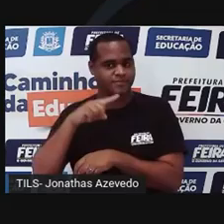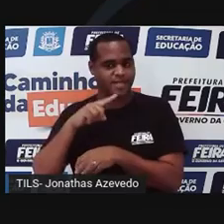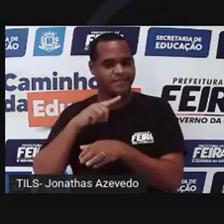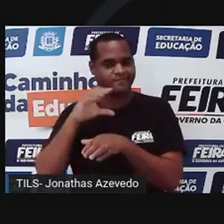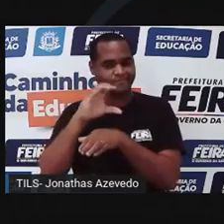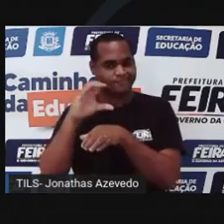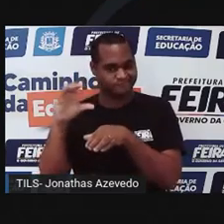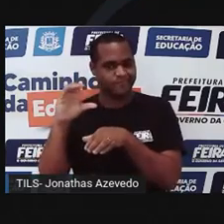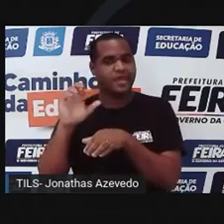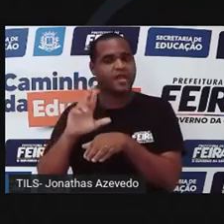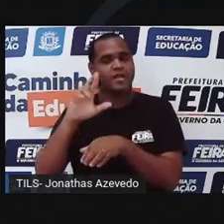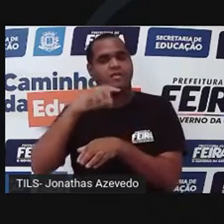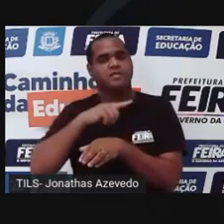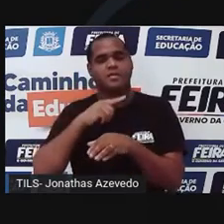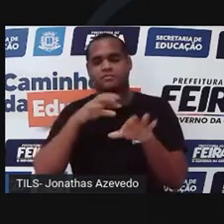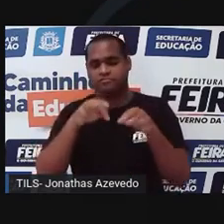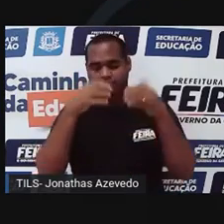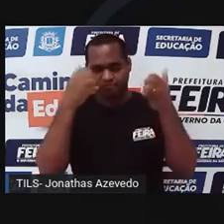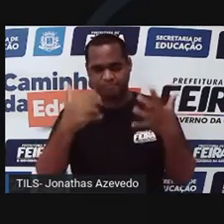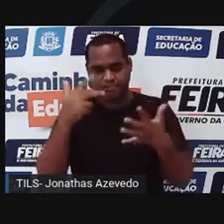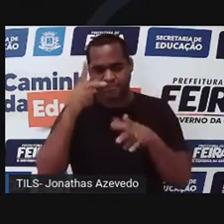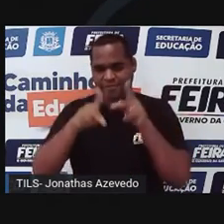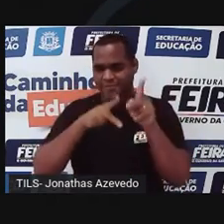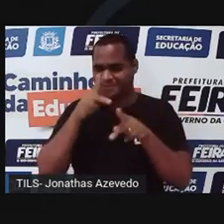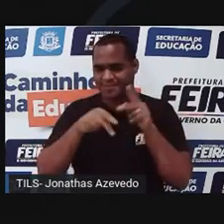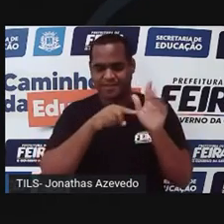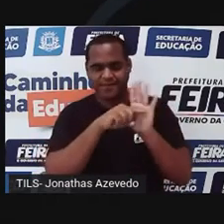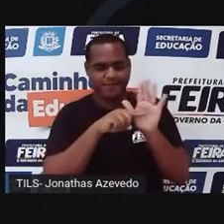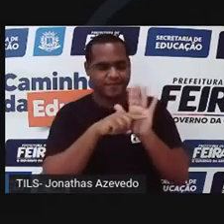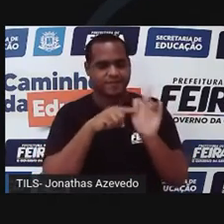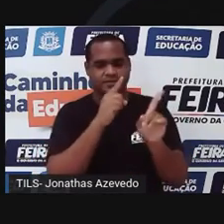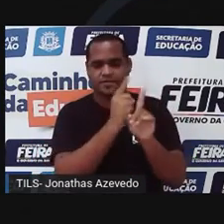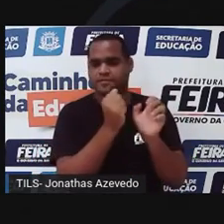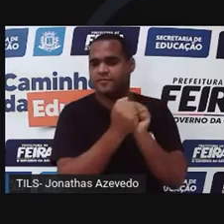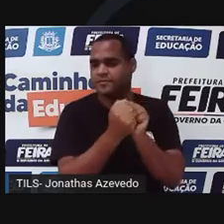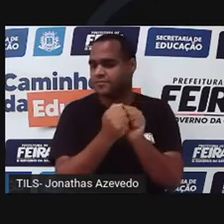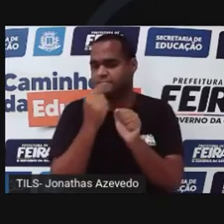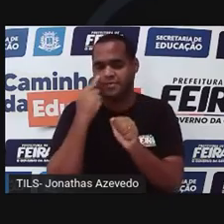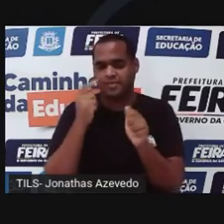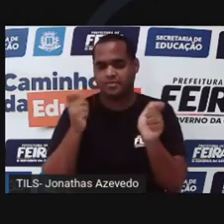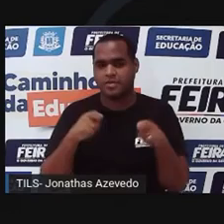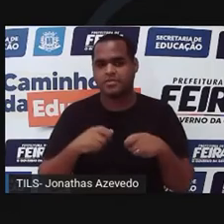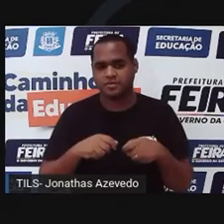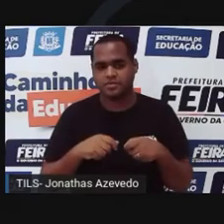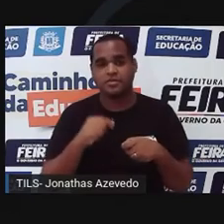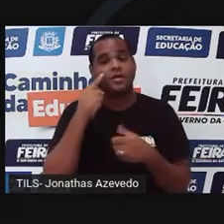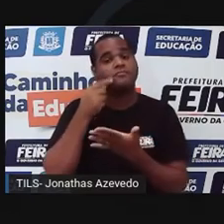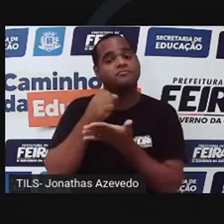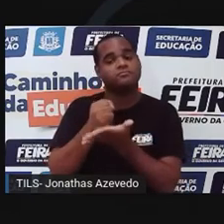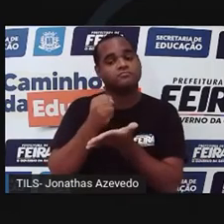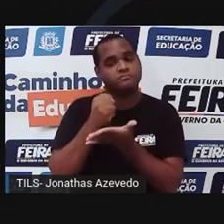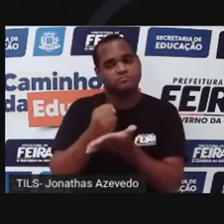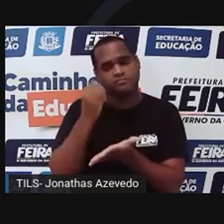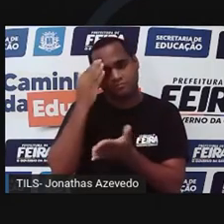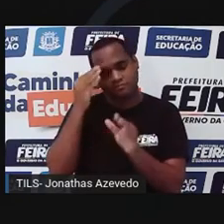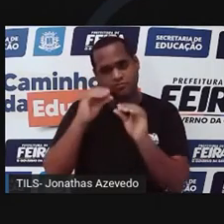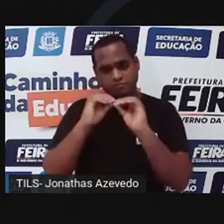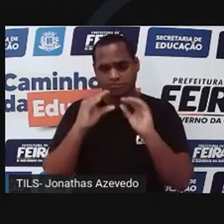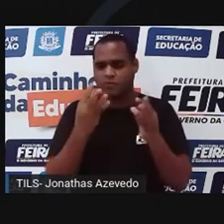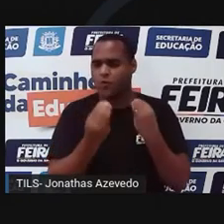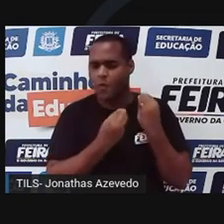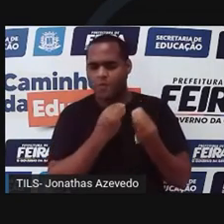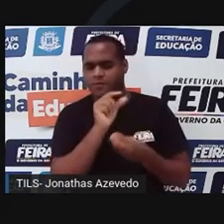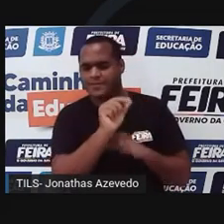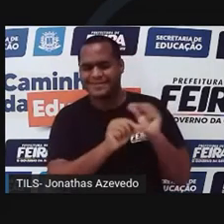Genéticas Raras explica que as populações identificadas vão ser acompanhadas de perto. Auxiliar a entender por que isso está